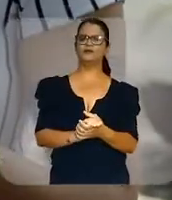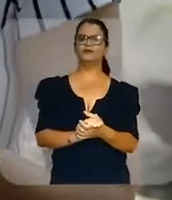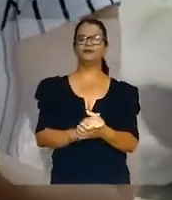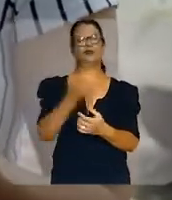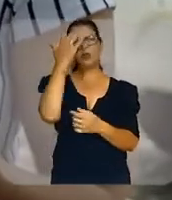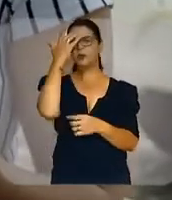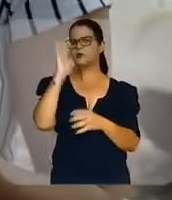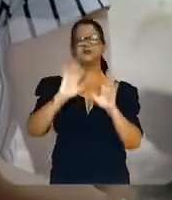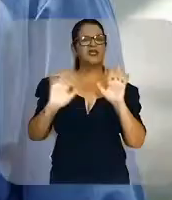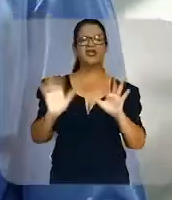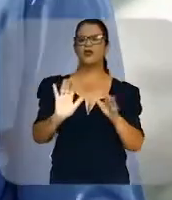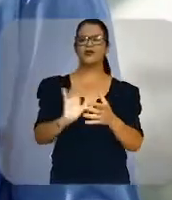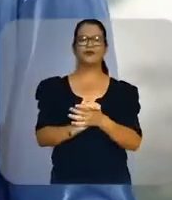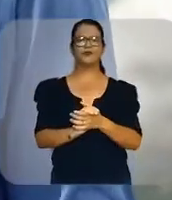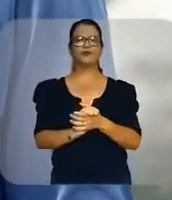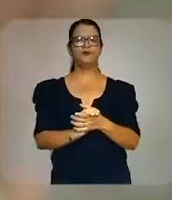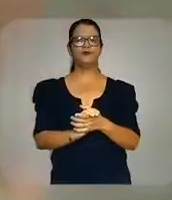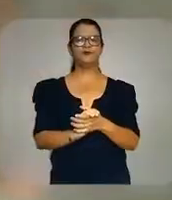Não, sei não.